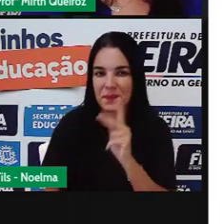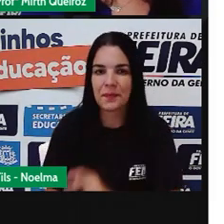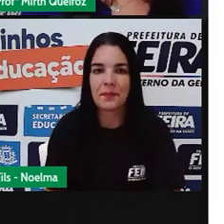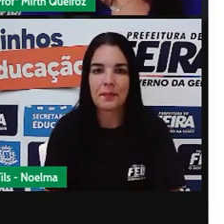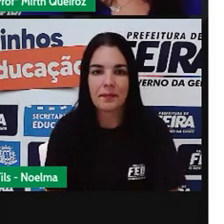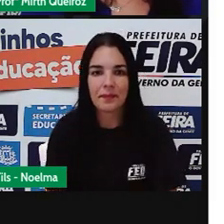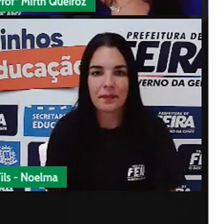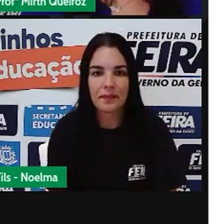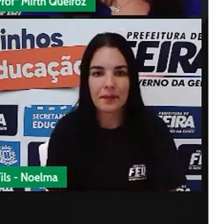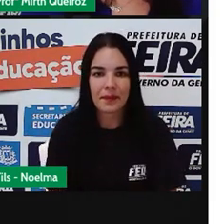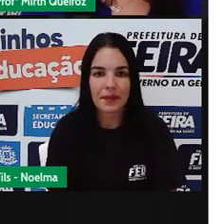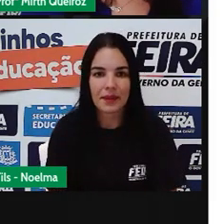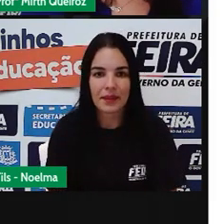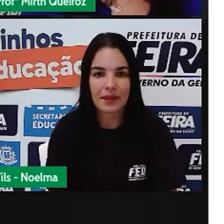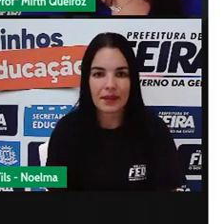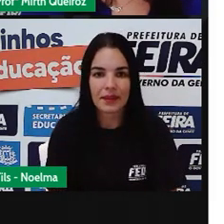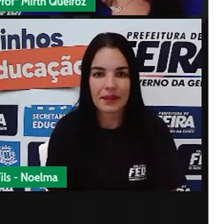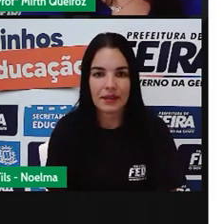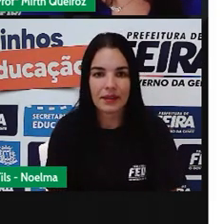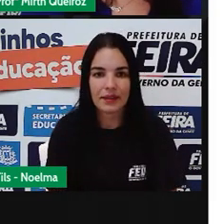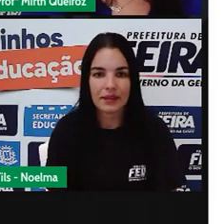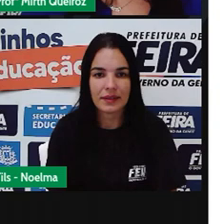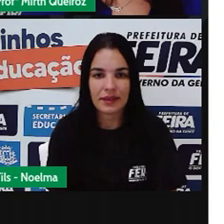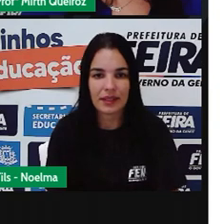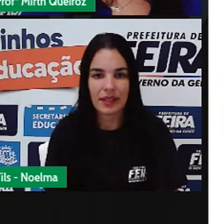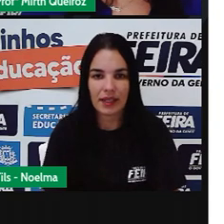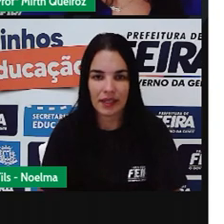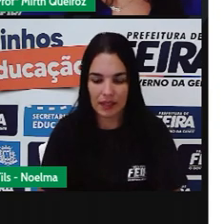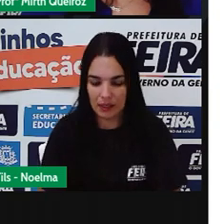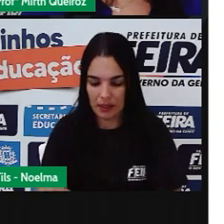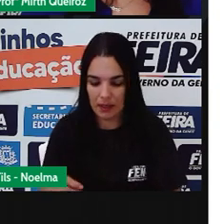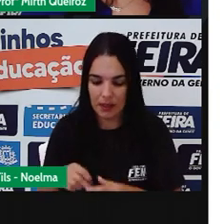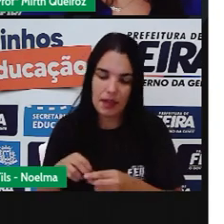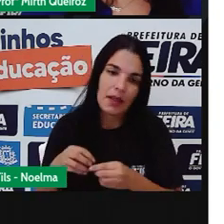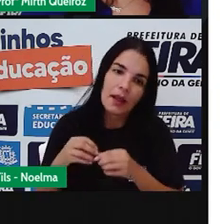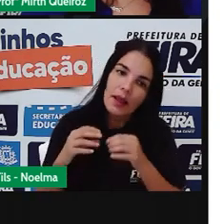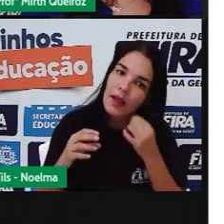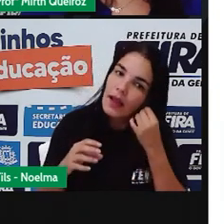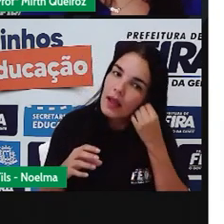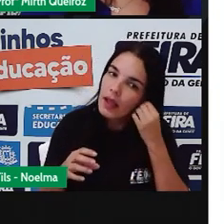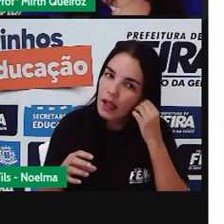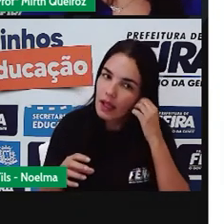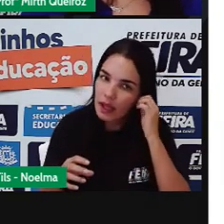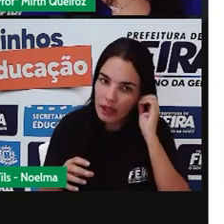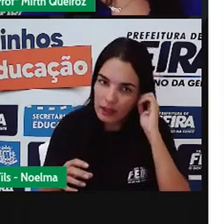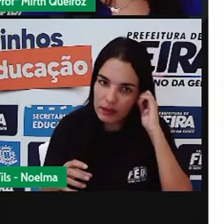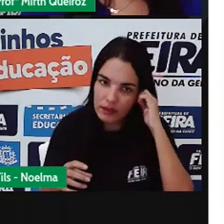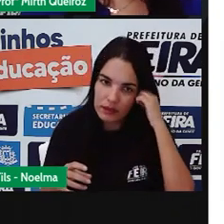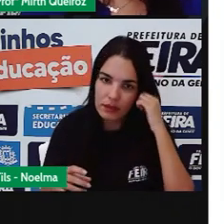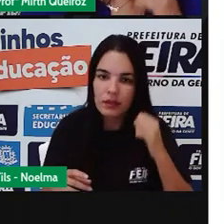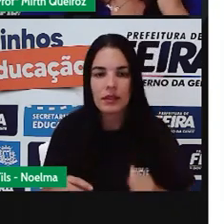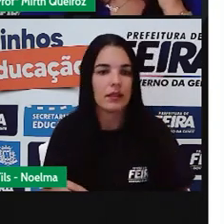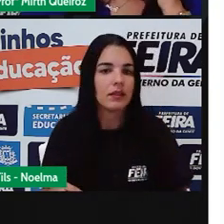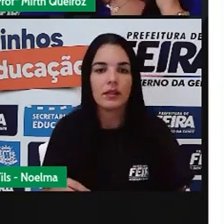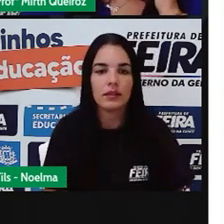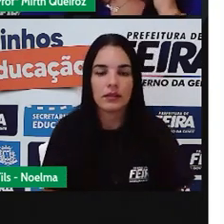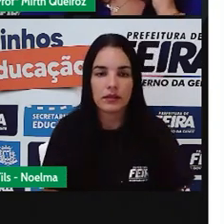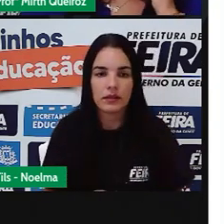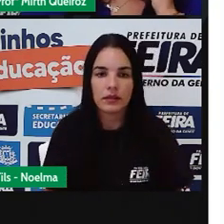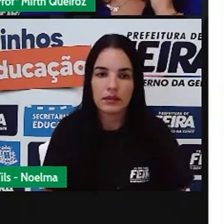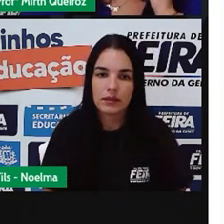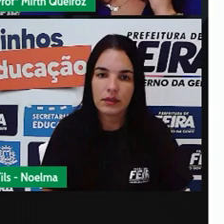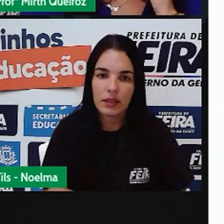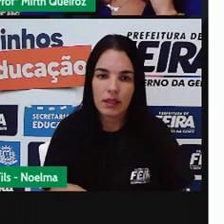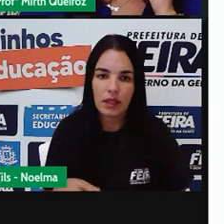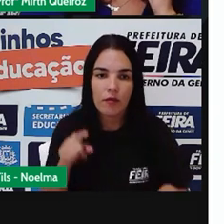Oi, família do cantinho de casa, aqui é o Márcio e hoje eu vou ensinar para vocês aí a forma mais fácil do mundo para você fazer muda de